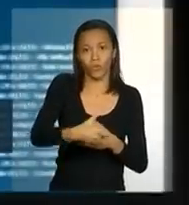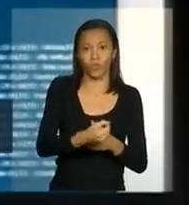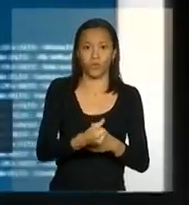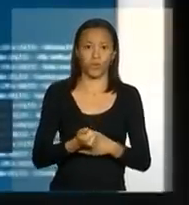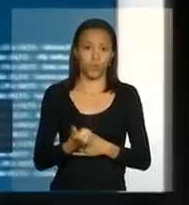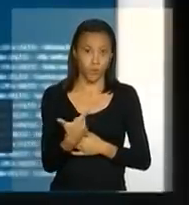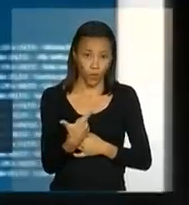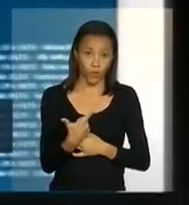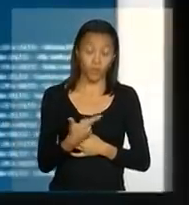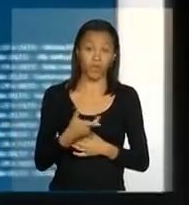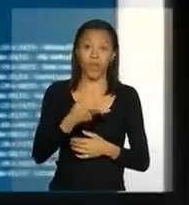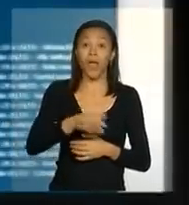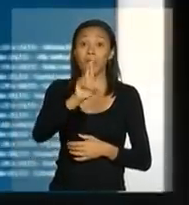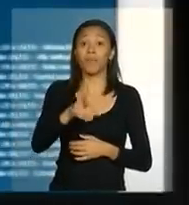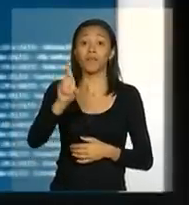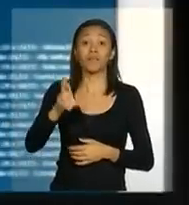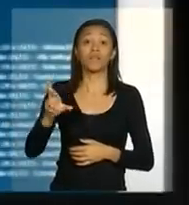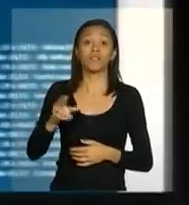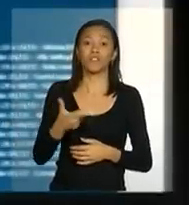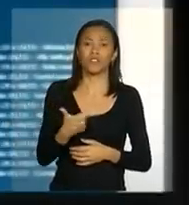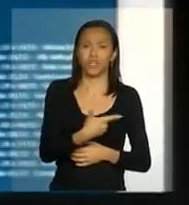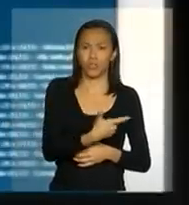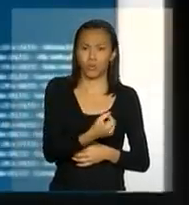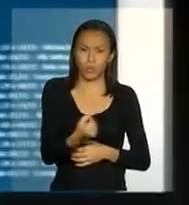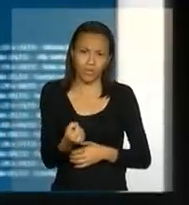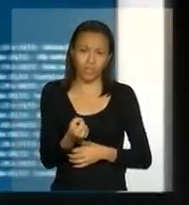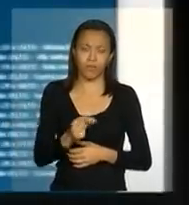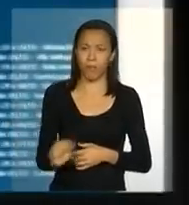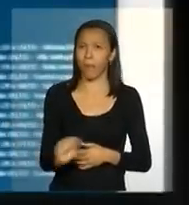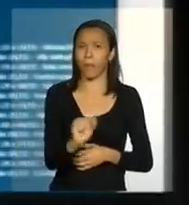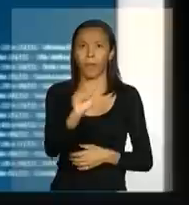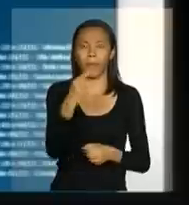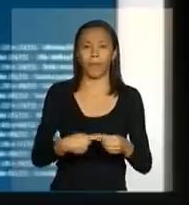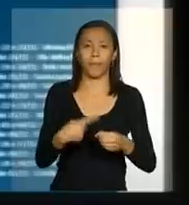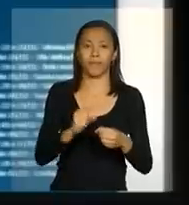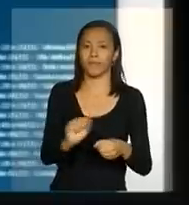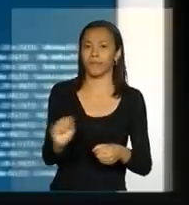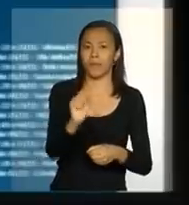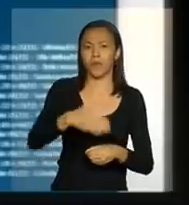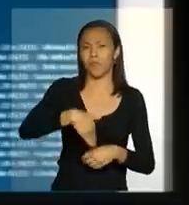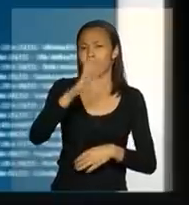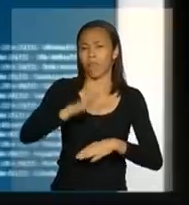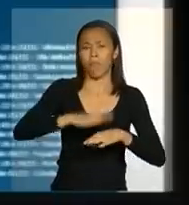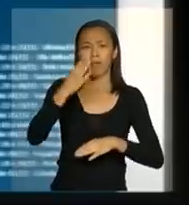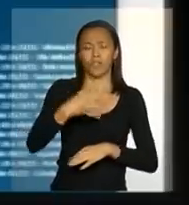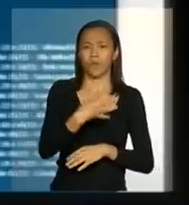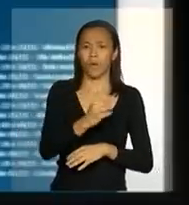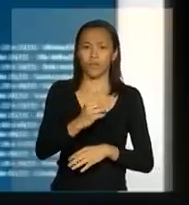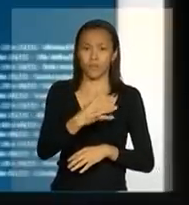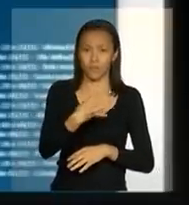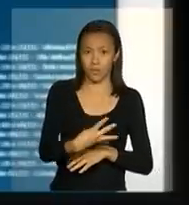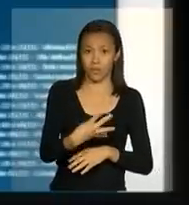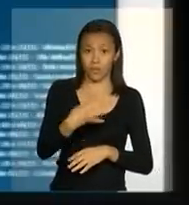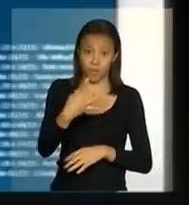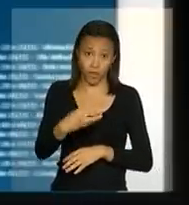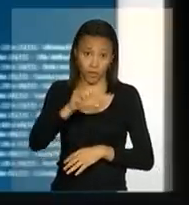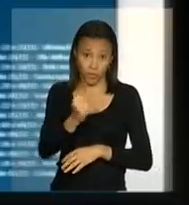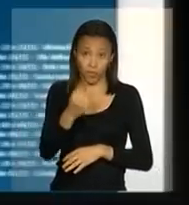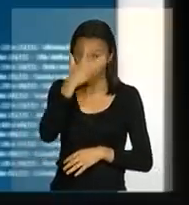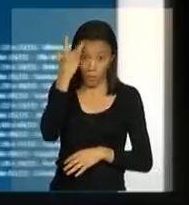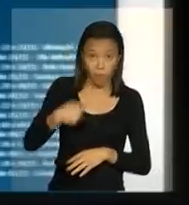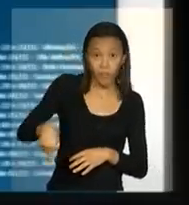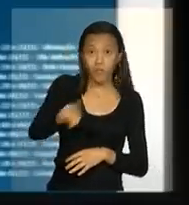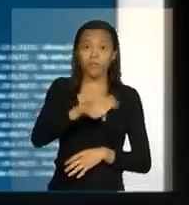representantes de 227 cidades com mais de 448 pessoas